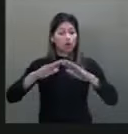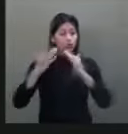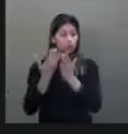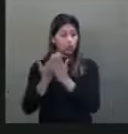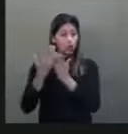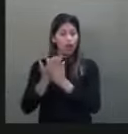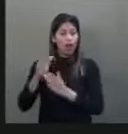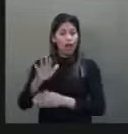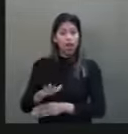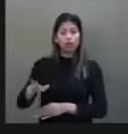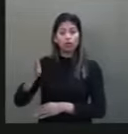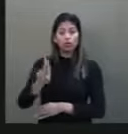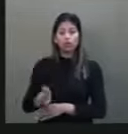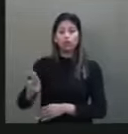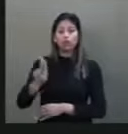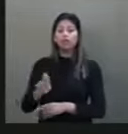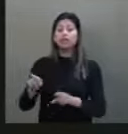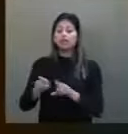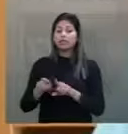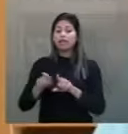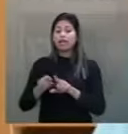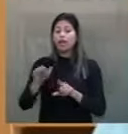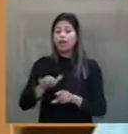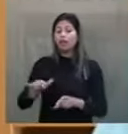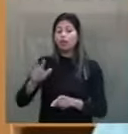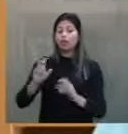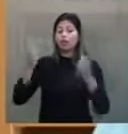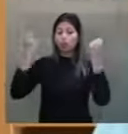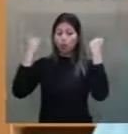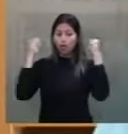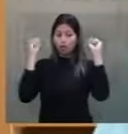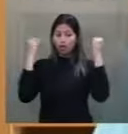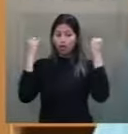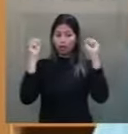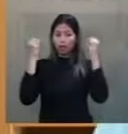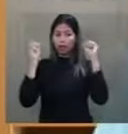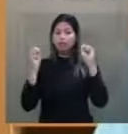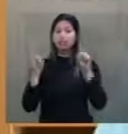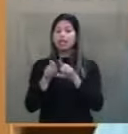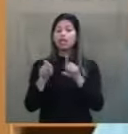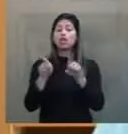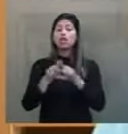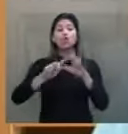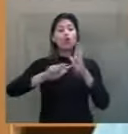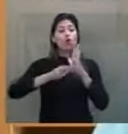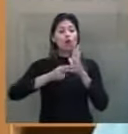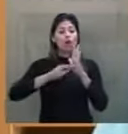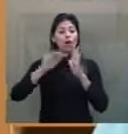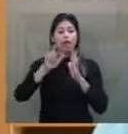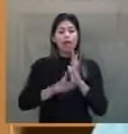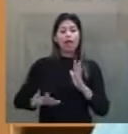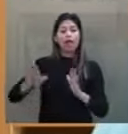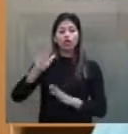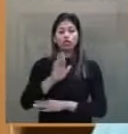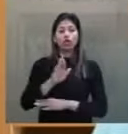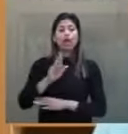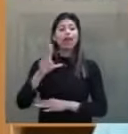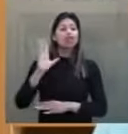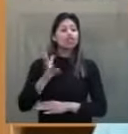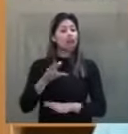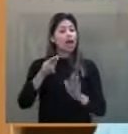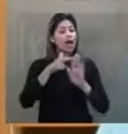universitários da educação física nos respectivos conselhos regionais que regulam a